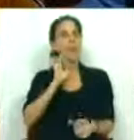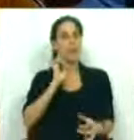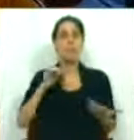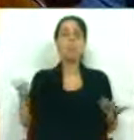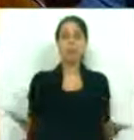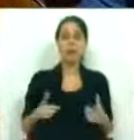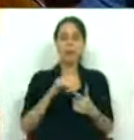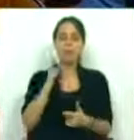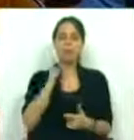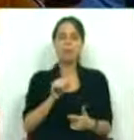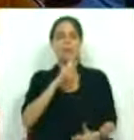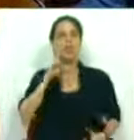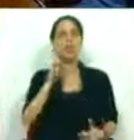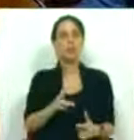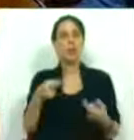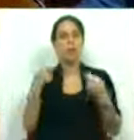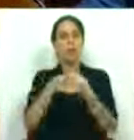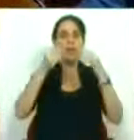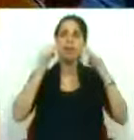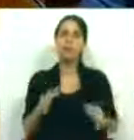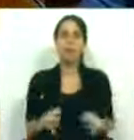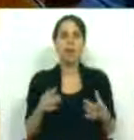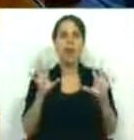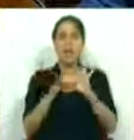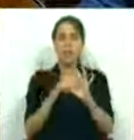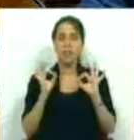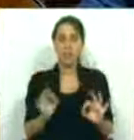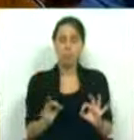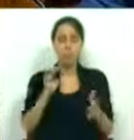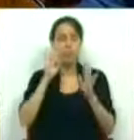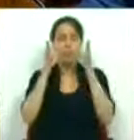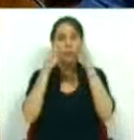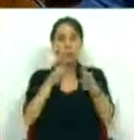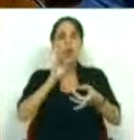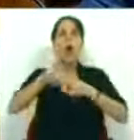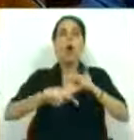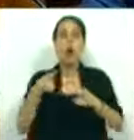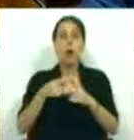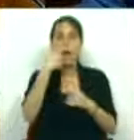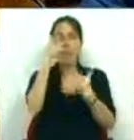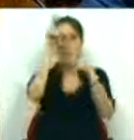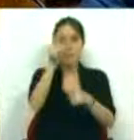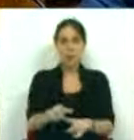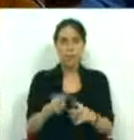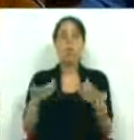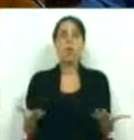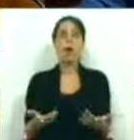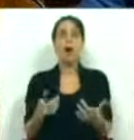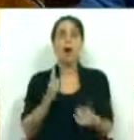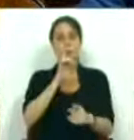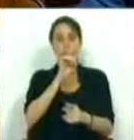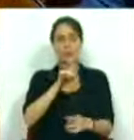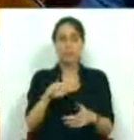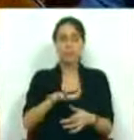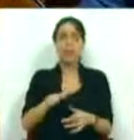importante para permitir uma resposta mais ajustada e adequada, centrada, acima de tudo, na pessoa que se encontra numa